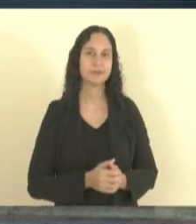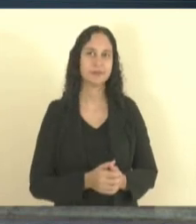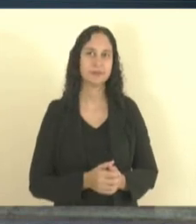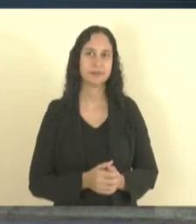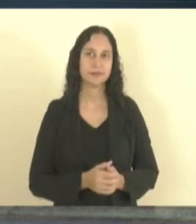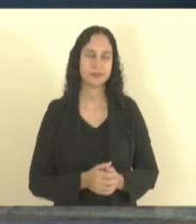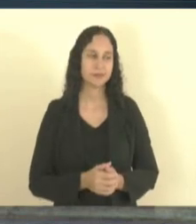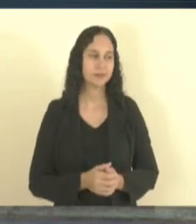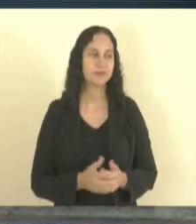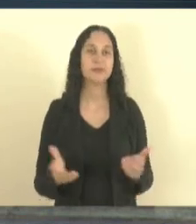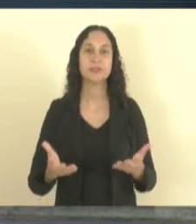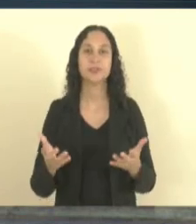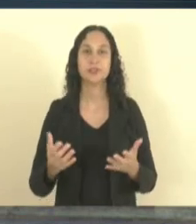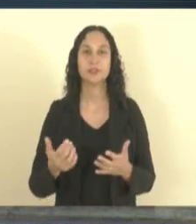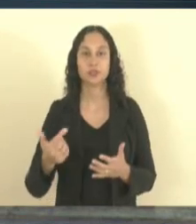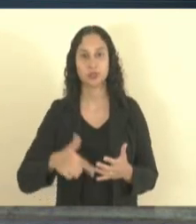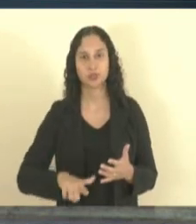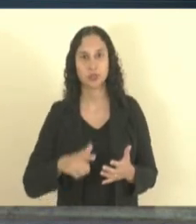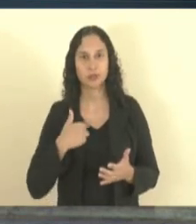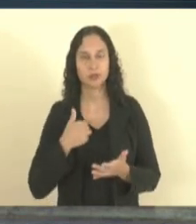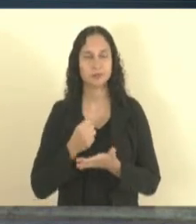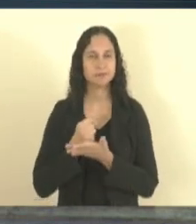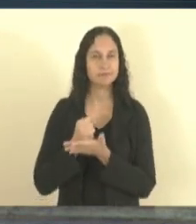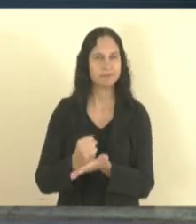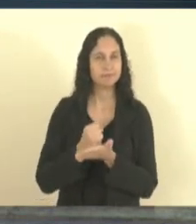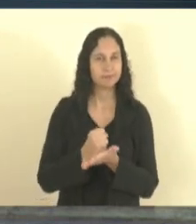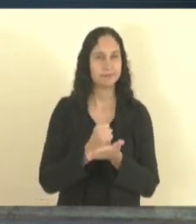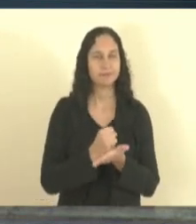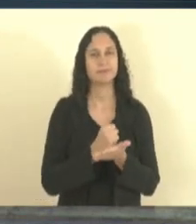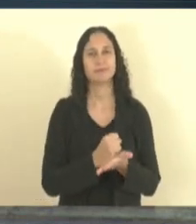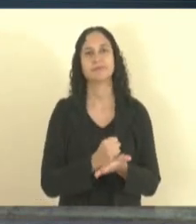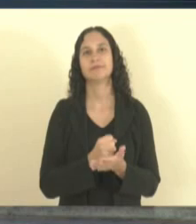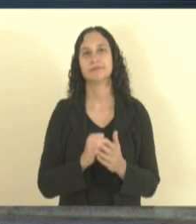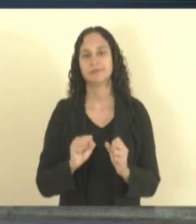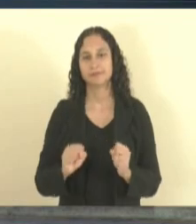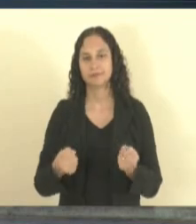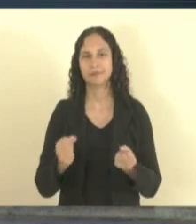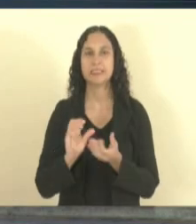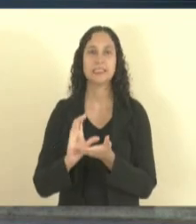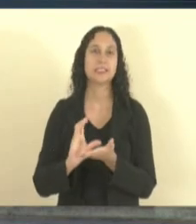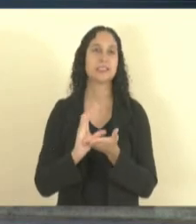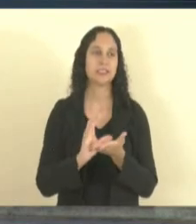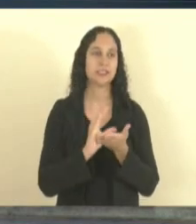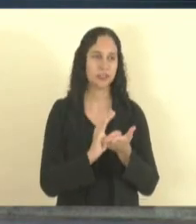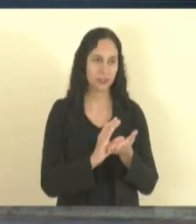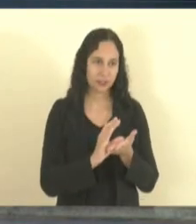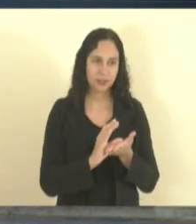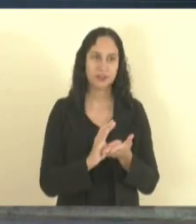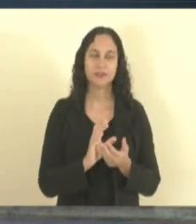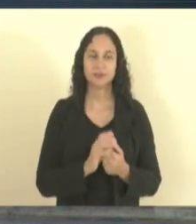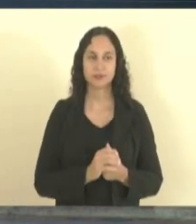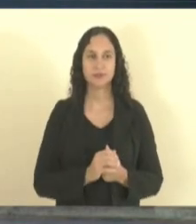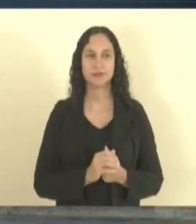poder estar contribuindo né essa questão mesmo do